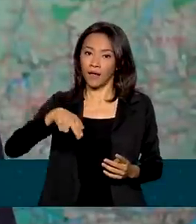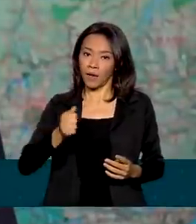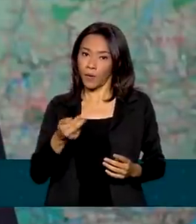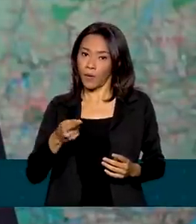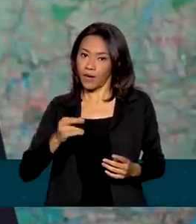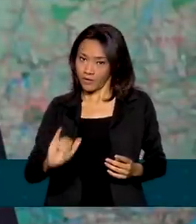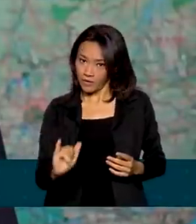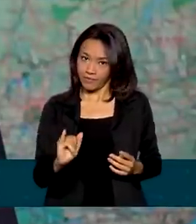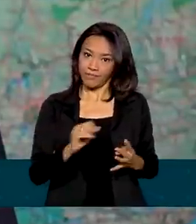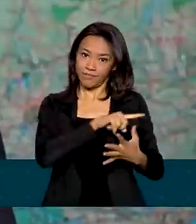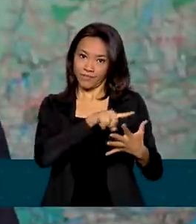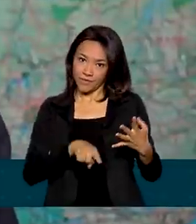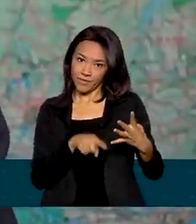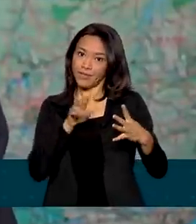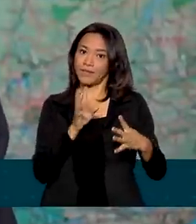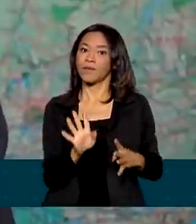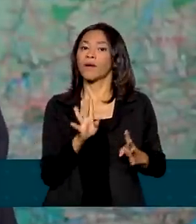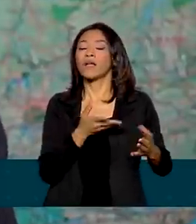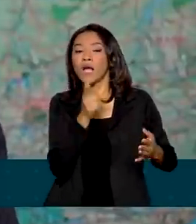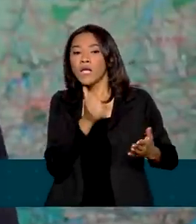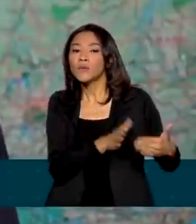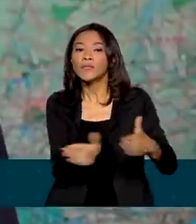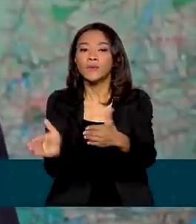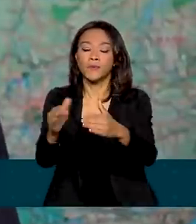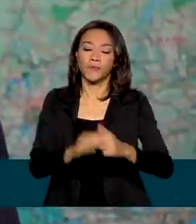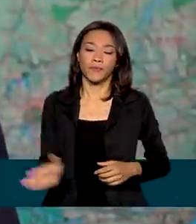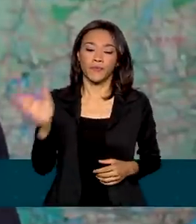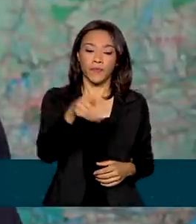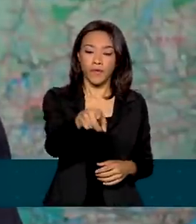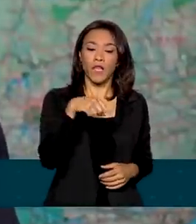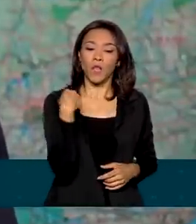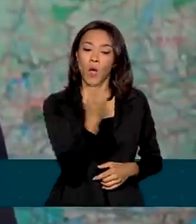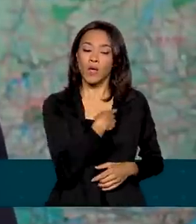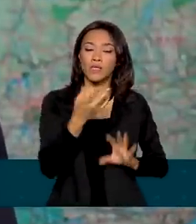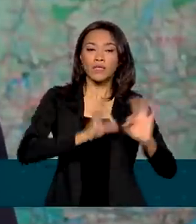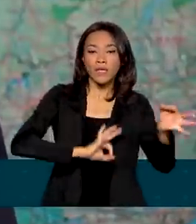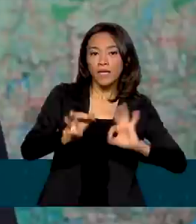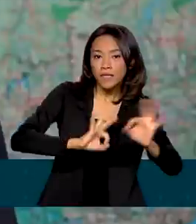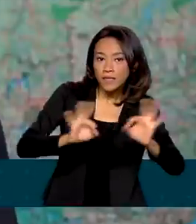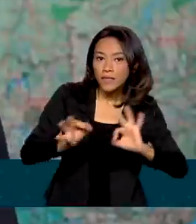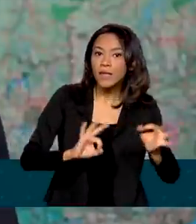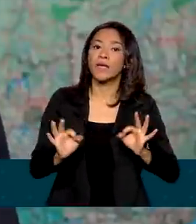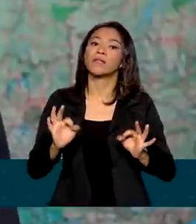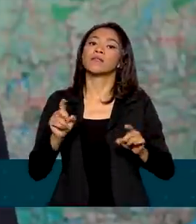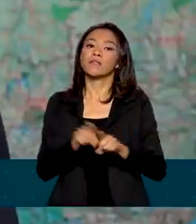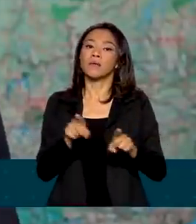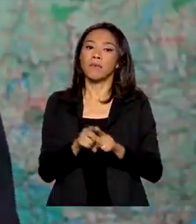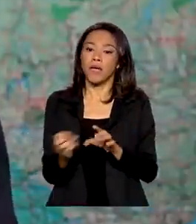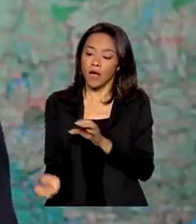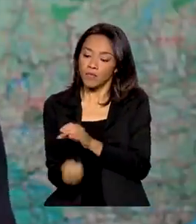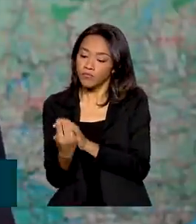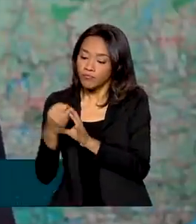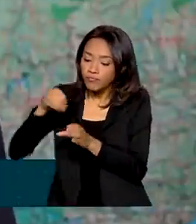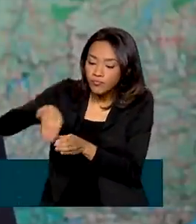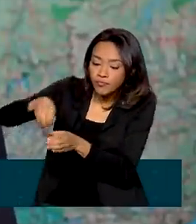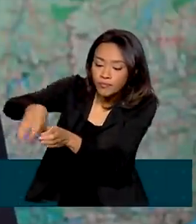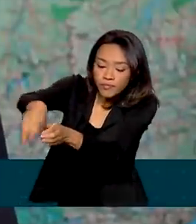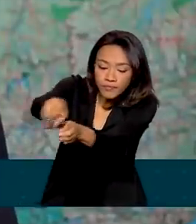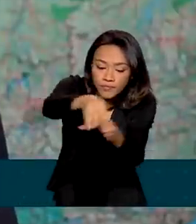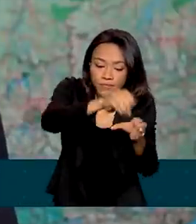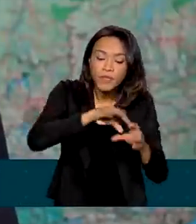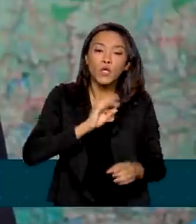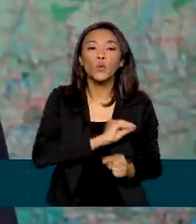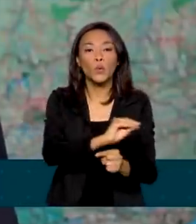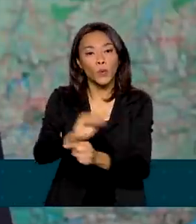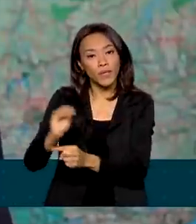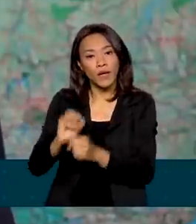compromisso de tratarmos a infraestrutura, o desenvolvimento produtivo e a preservação do meio